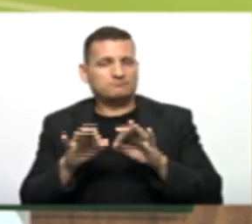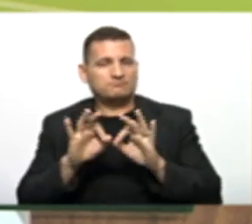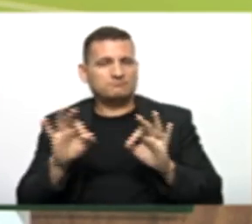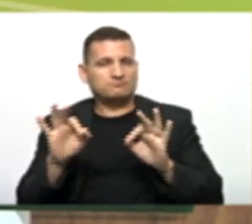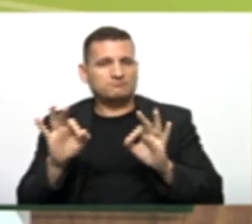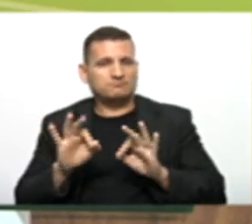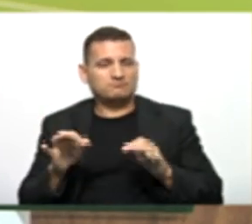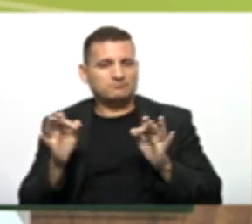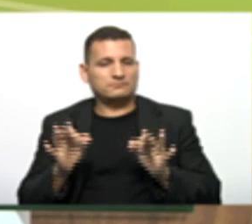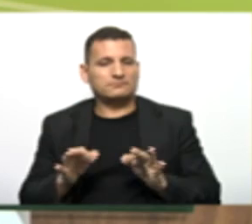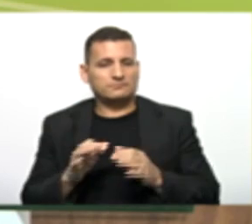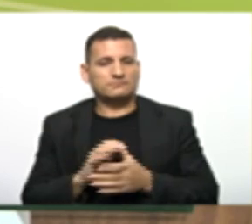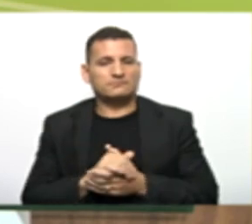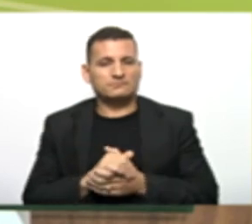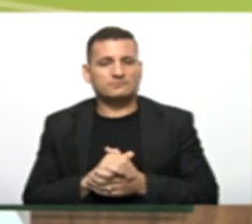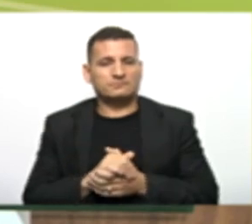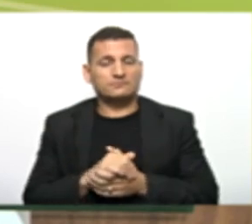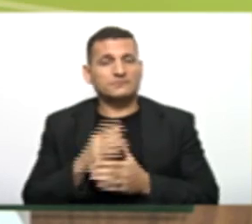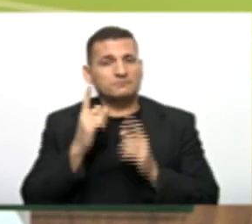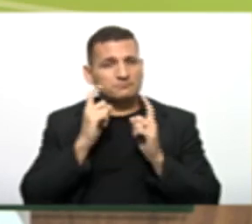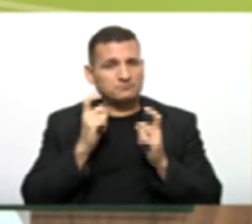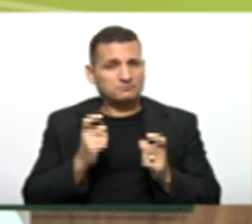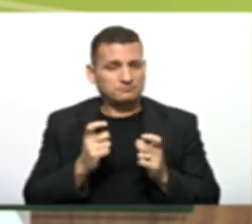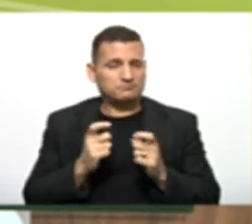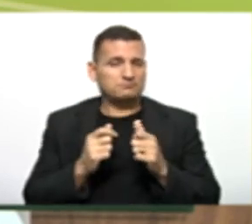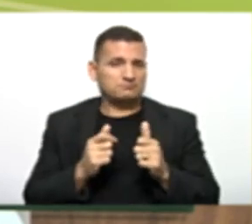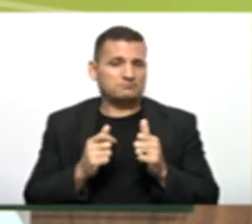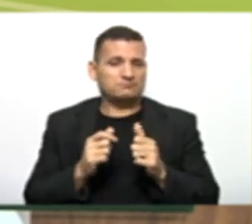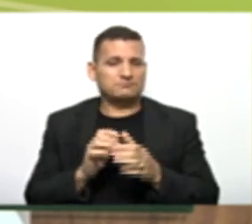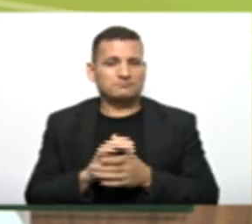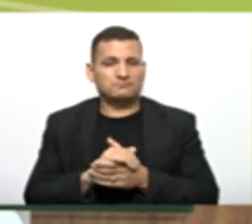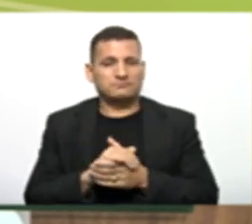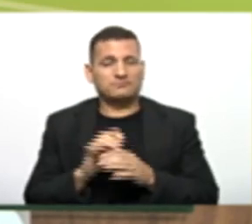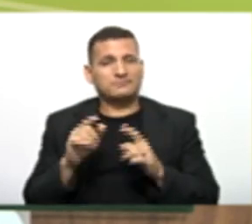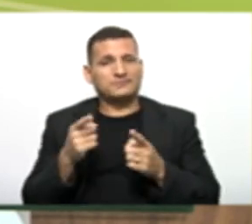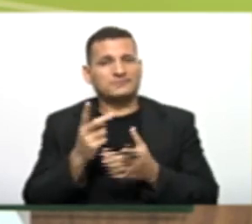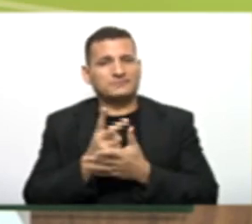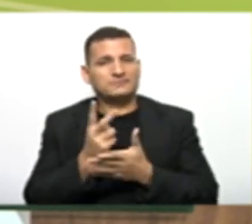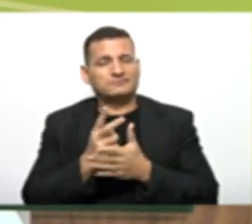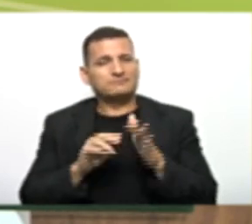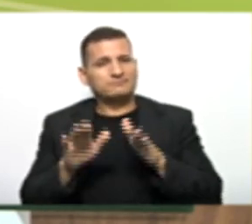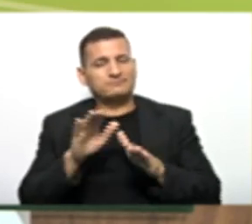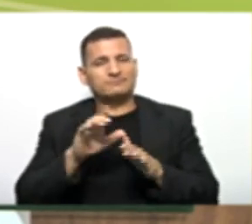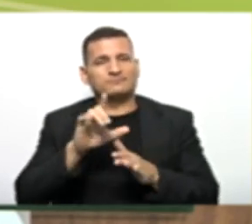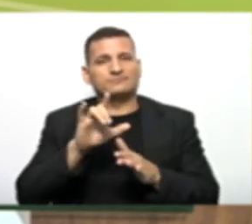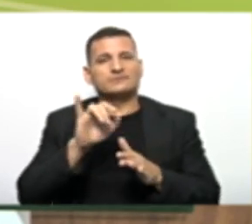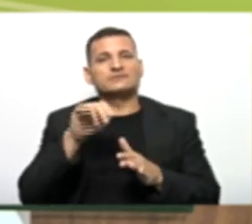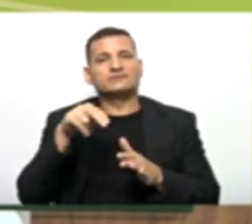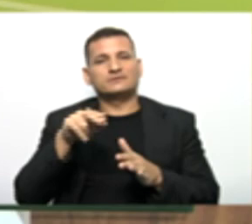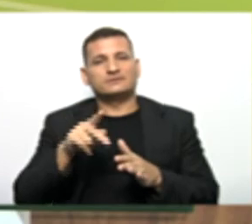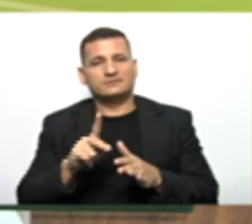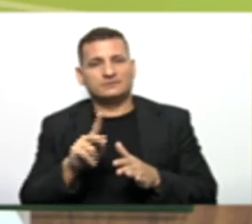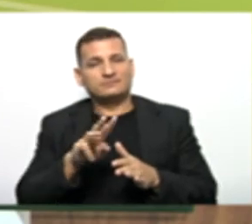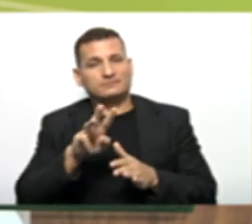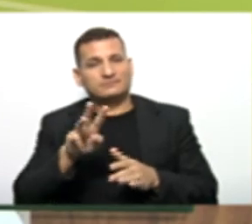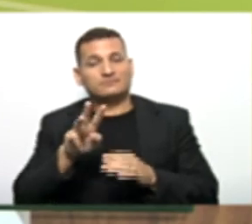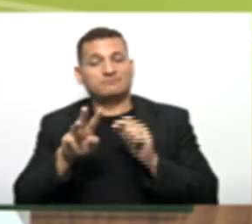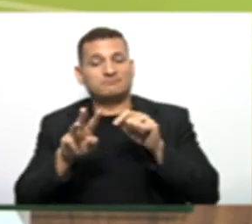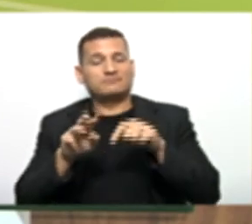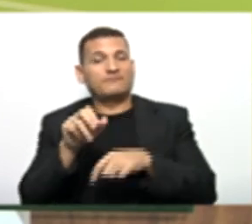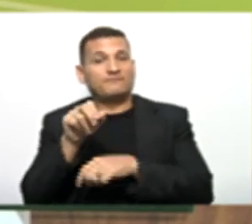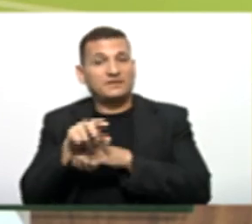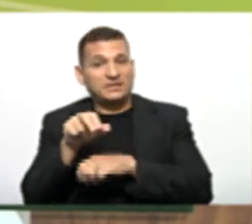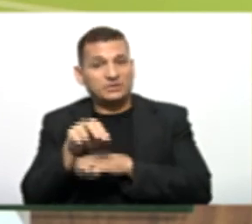mandou só um link Para a gente Achei interessante Só que a gente Sempre tem que ter cuidado Com os links Porque às vezes Pode vir algum vírus